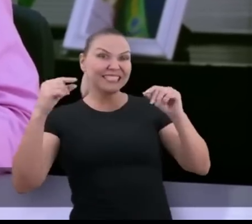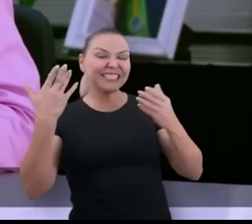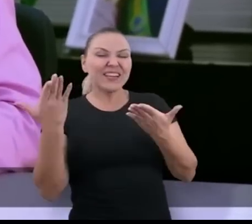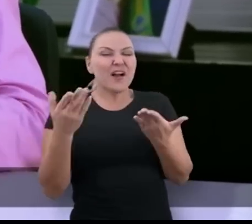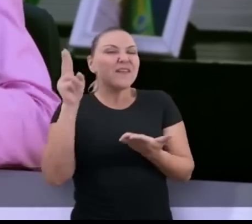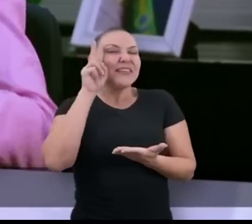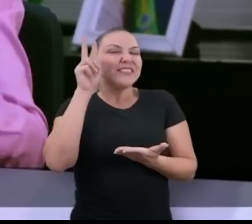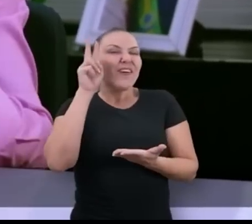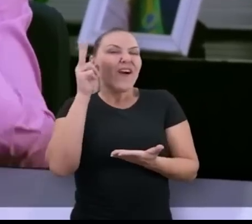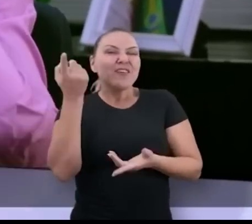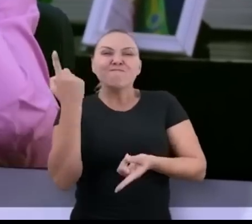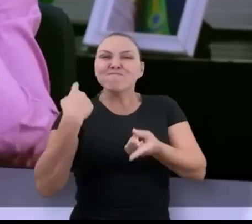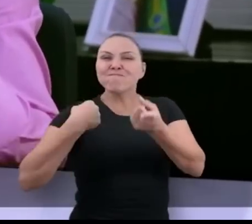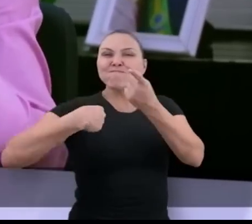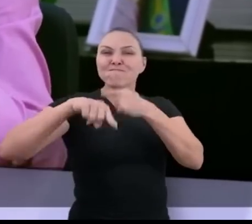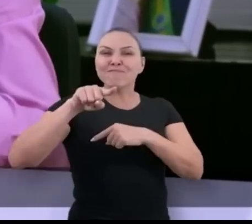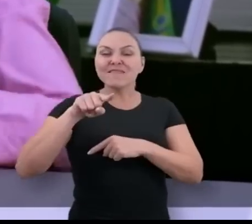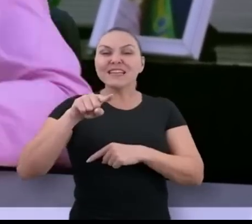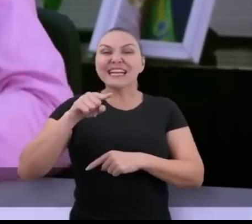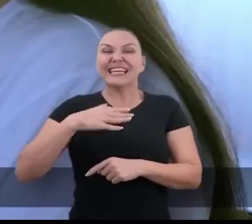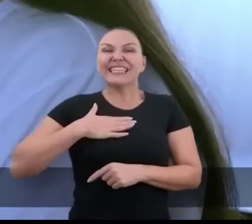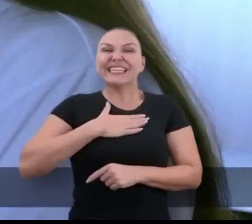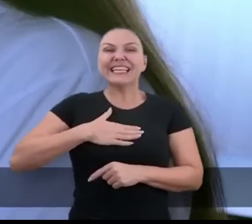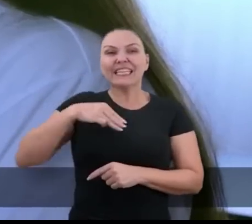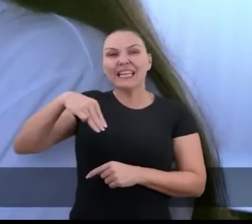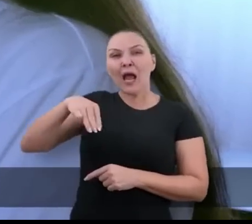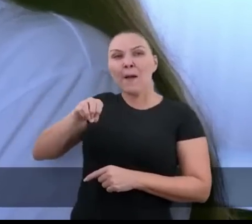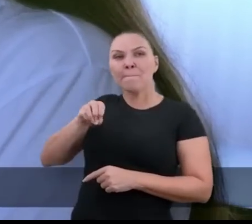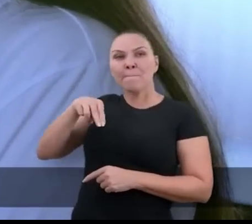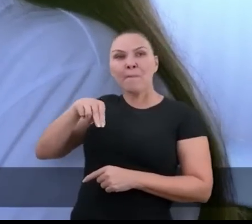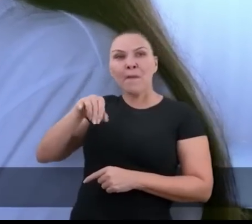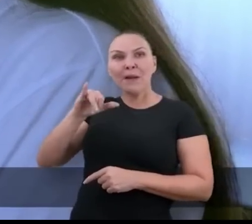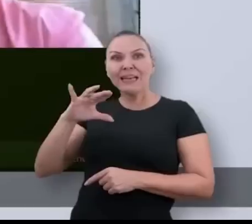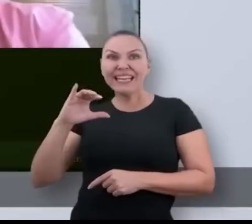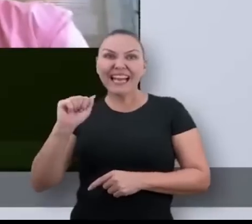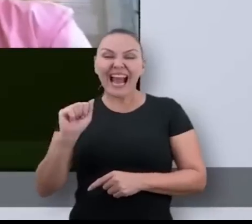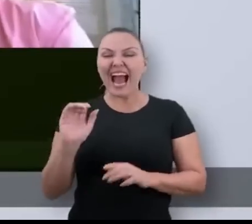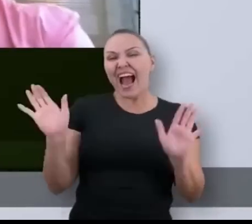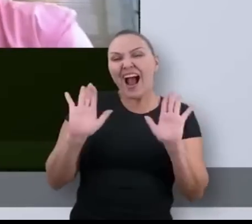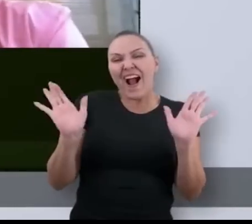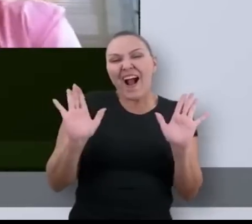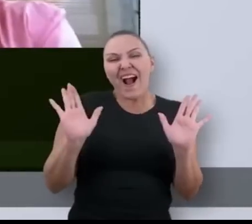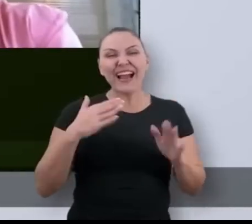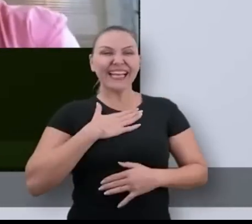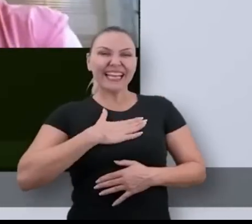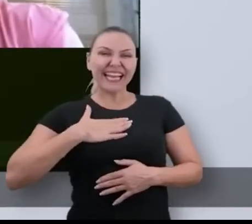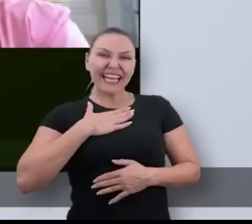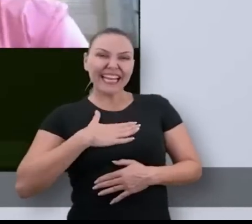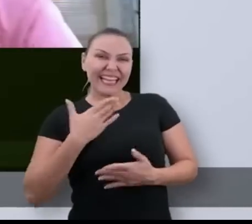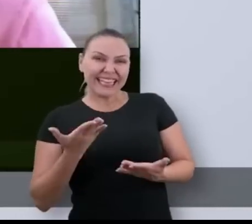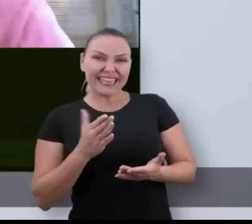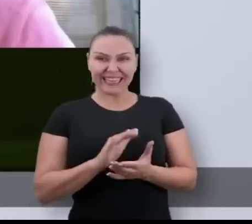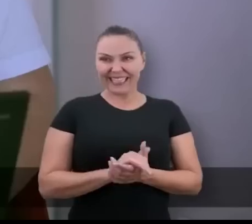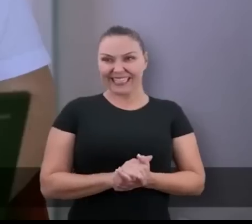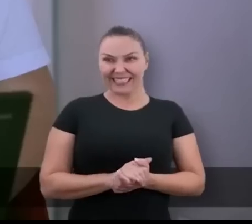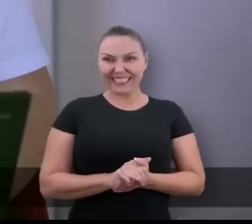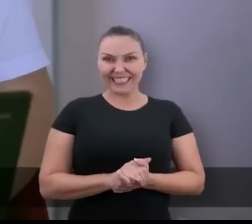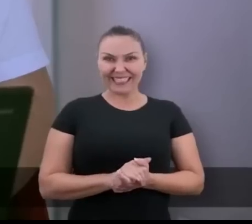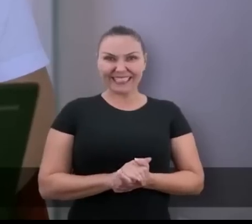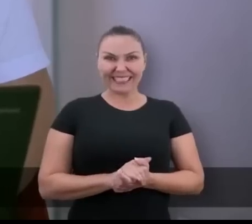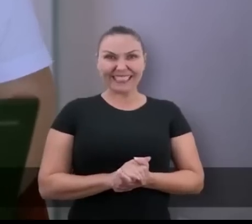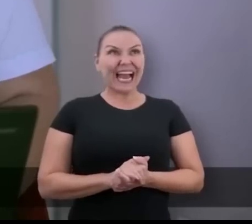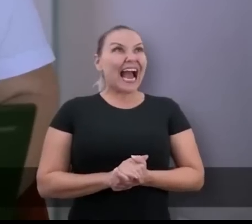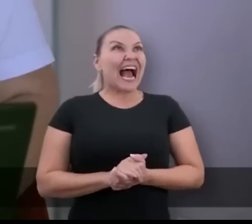Brasília, com essa história de superação, a nossa querida Mônica Blanco. Olá, Moniquinha! Olá,